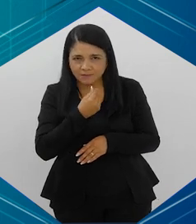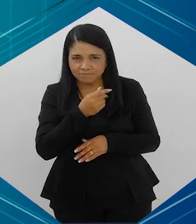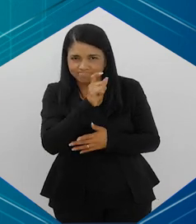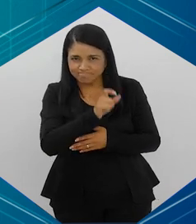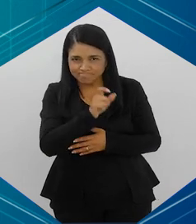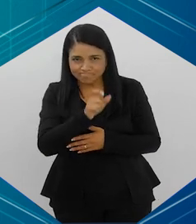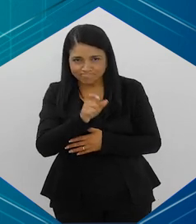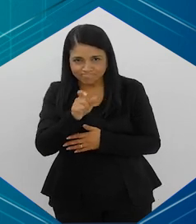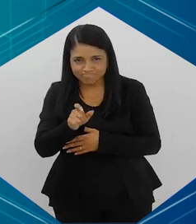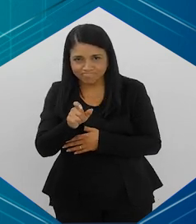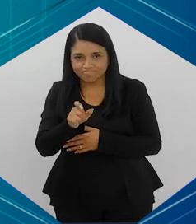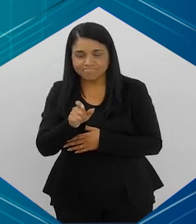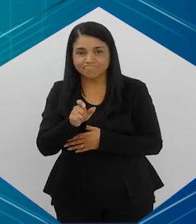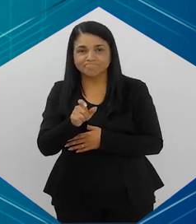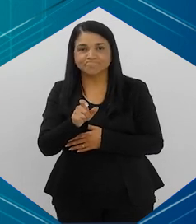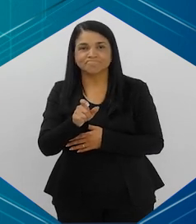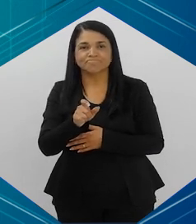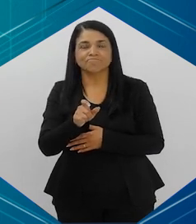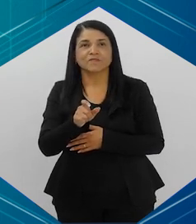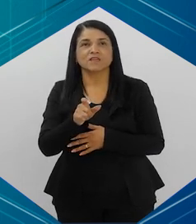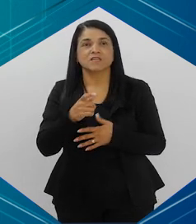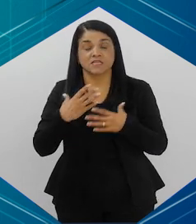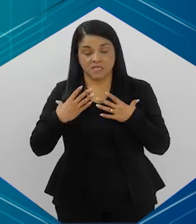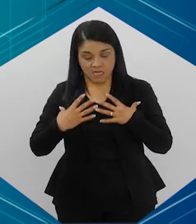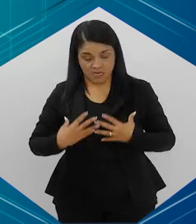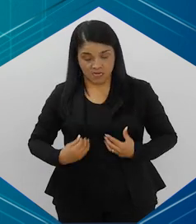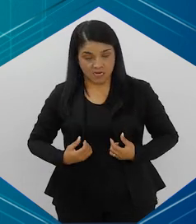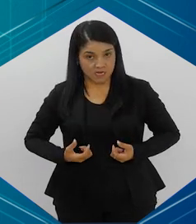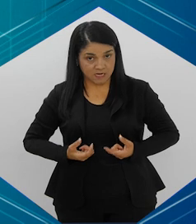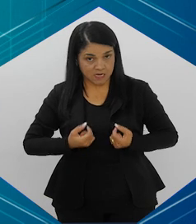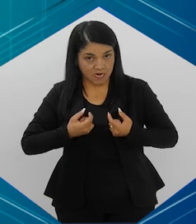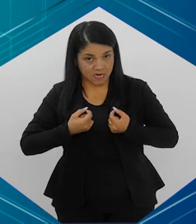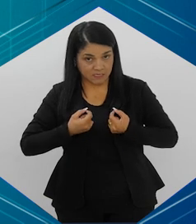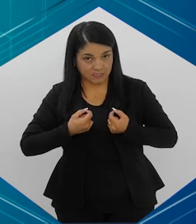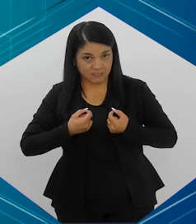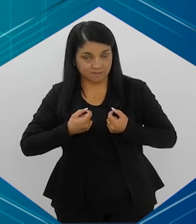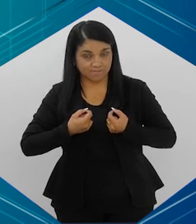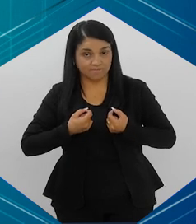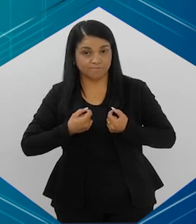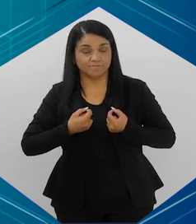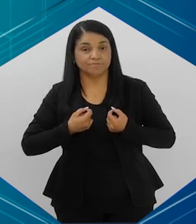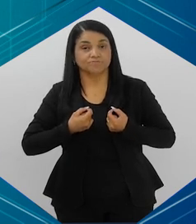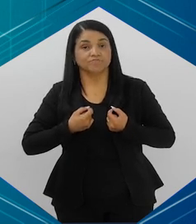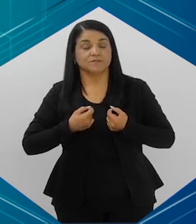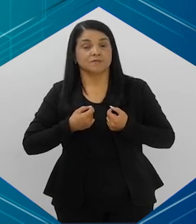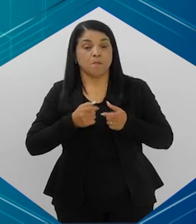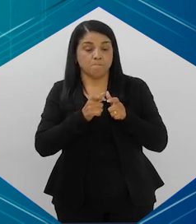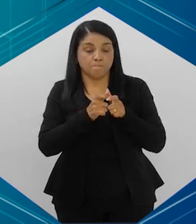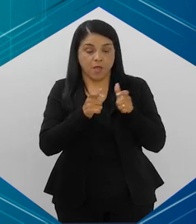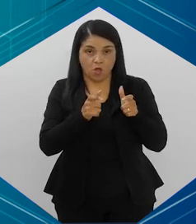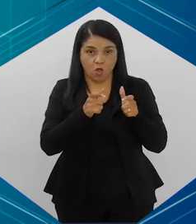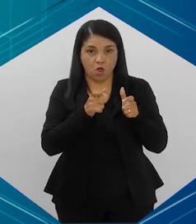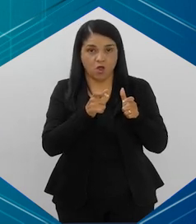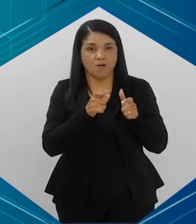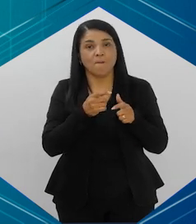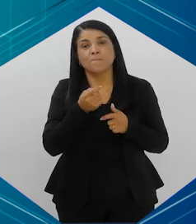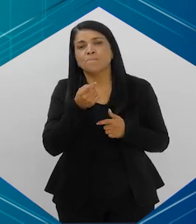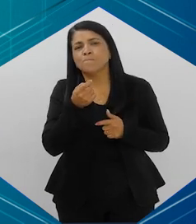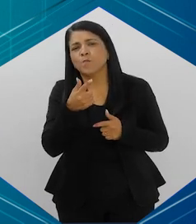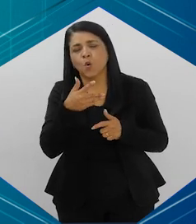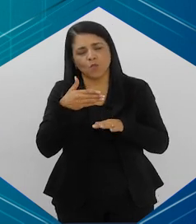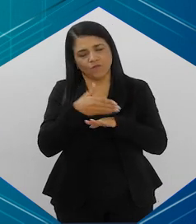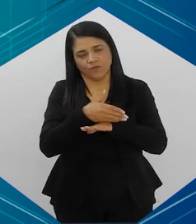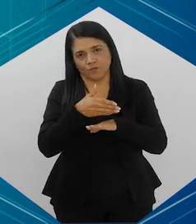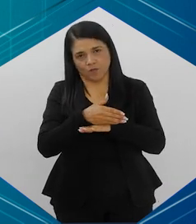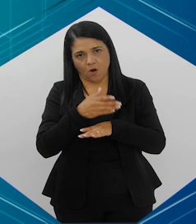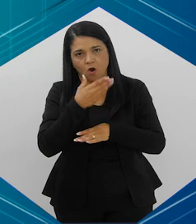Homens, onde a incidência do câncer de pulmão é muitas vezes maior, vai muito pouco ao médico.